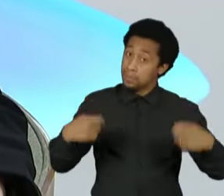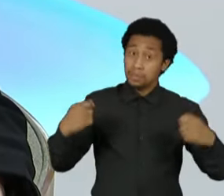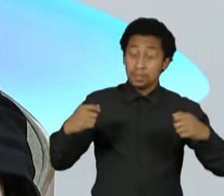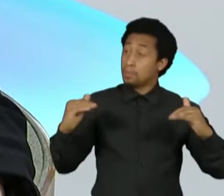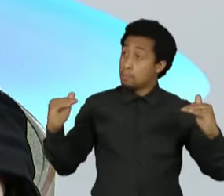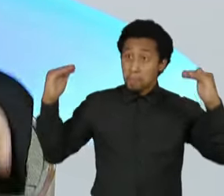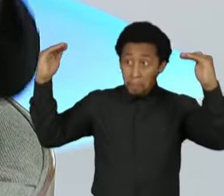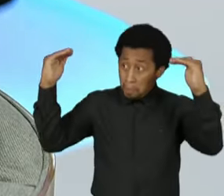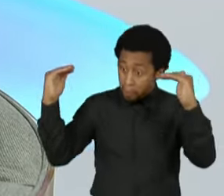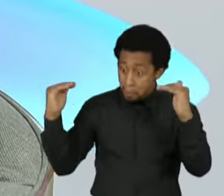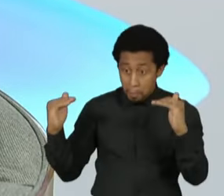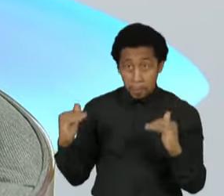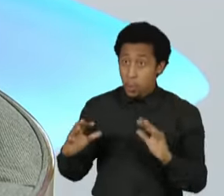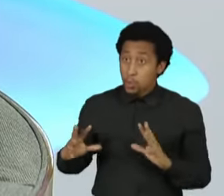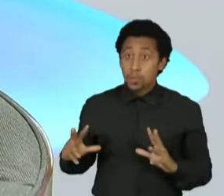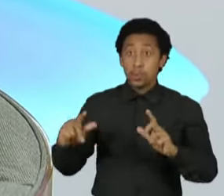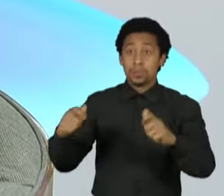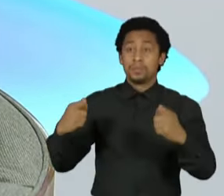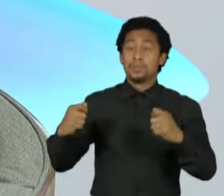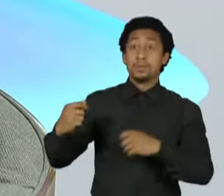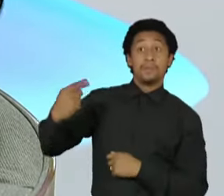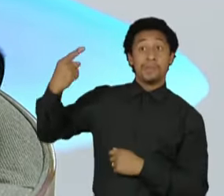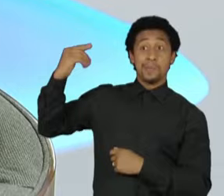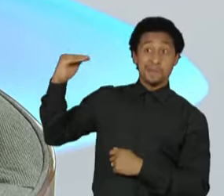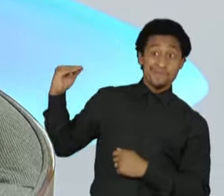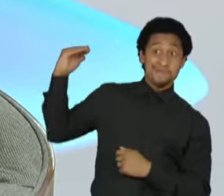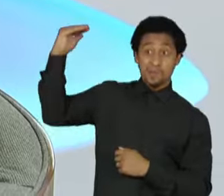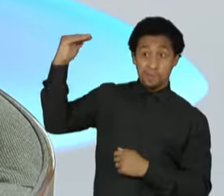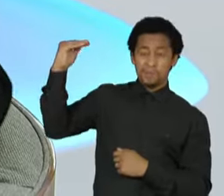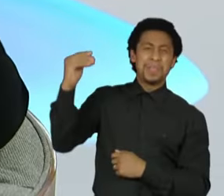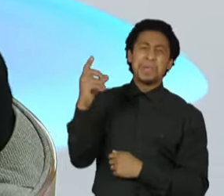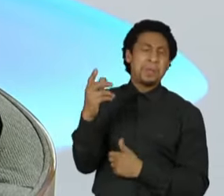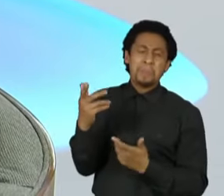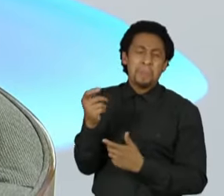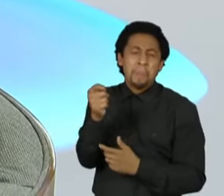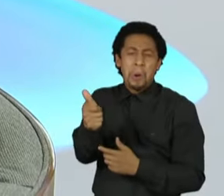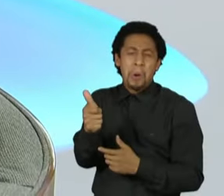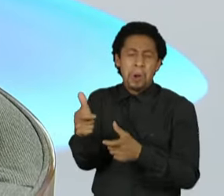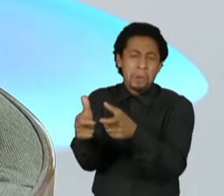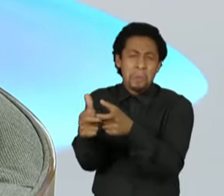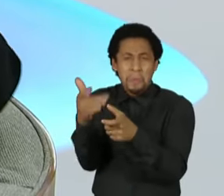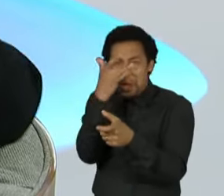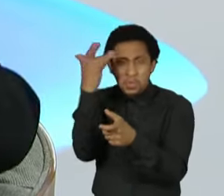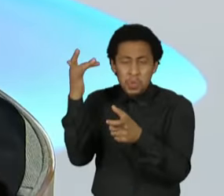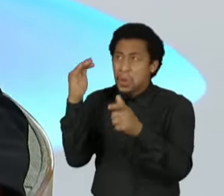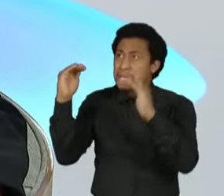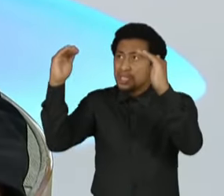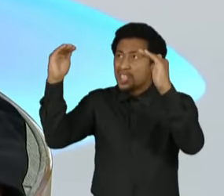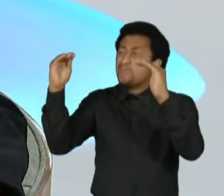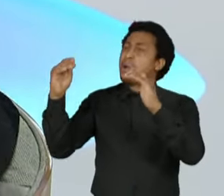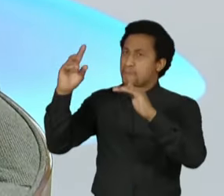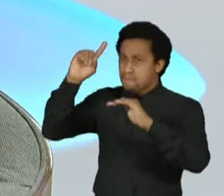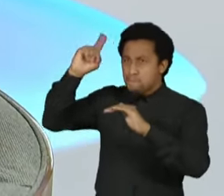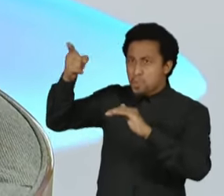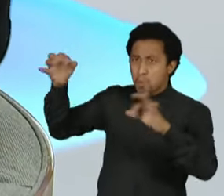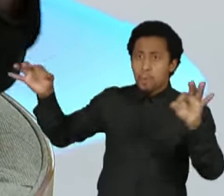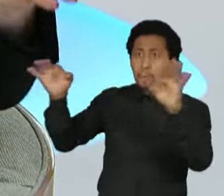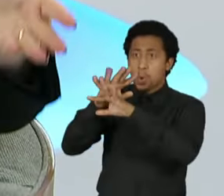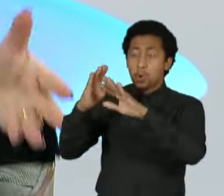e terceiro escalão. E esse primeiro escalão é só meia dúzia. Então, você vai fazer com que toda a maioria se indignem com isso.